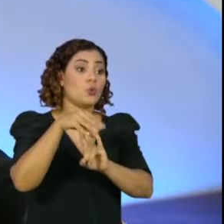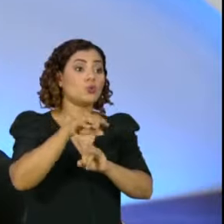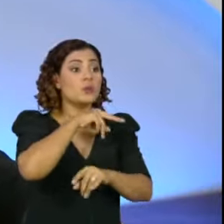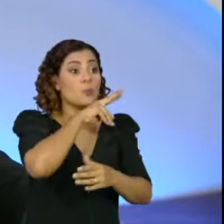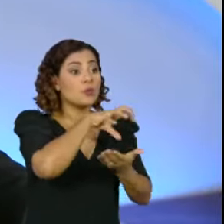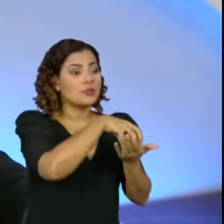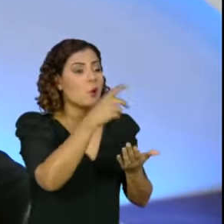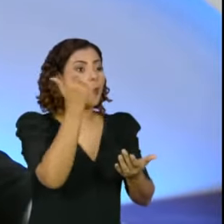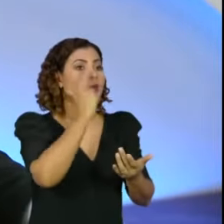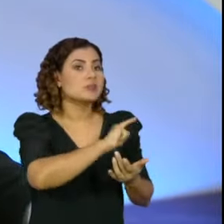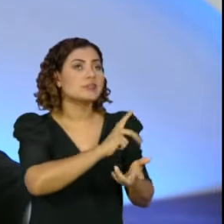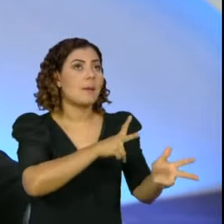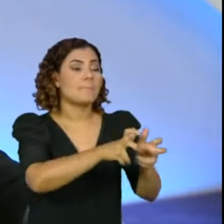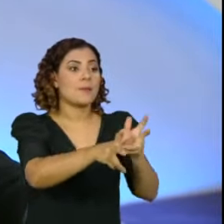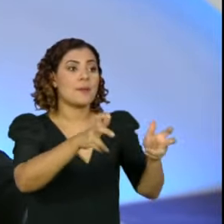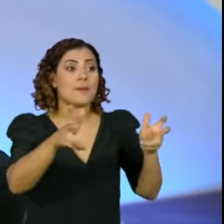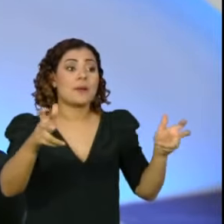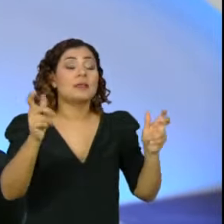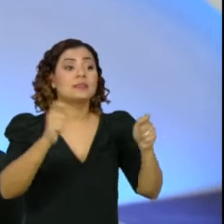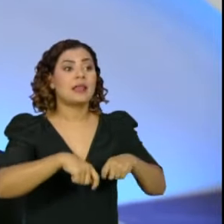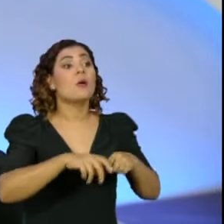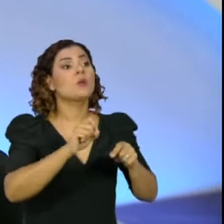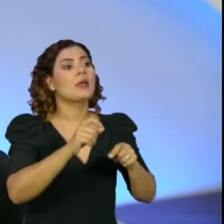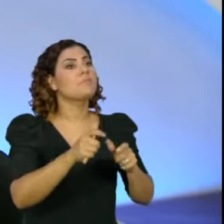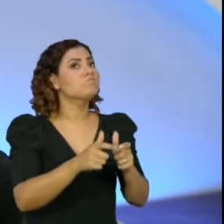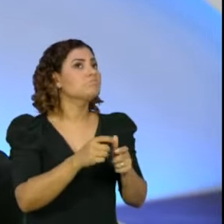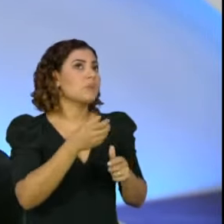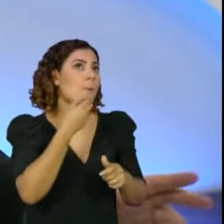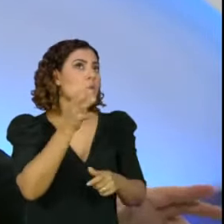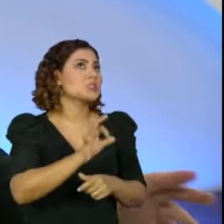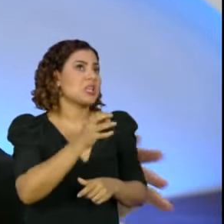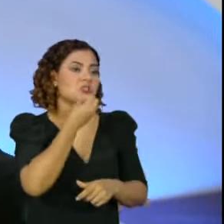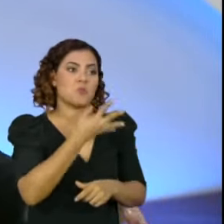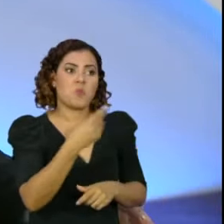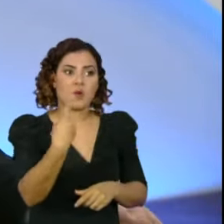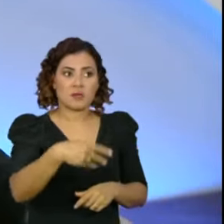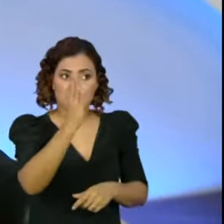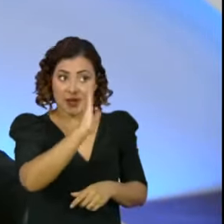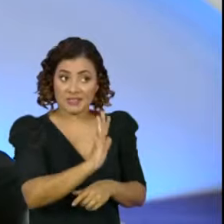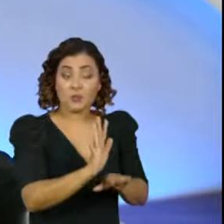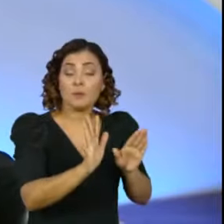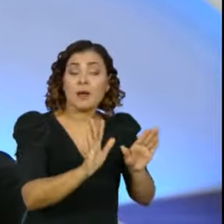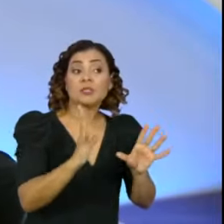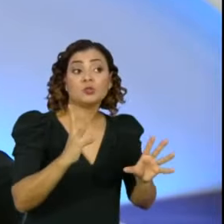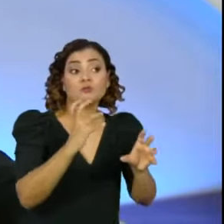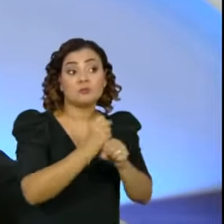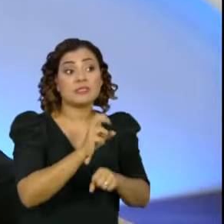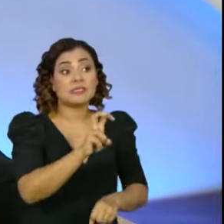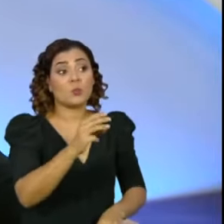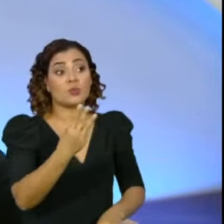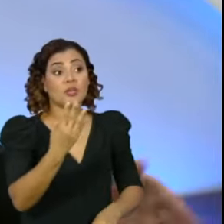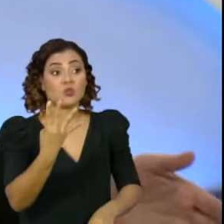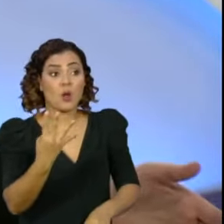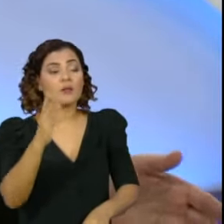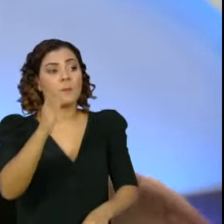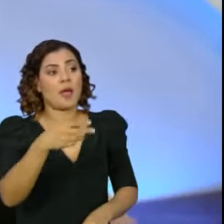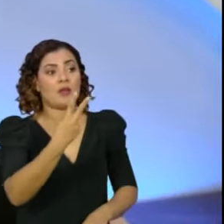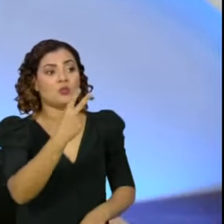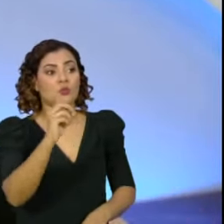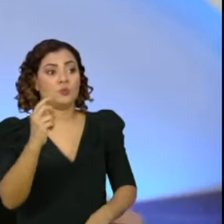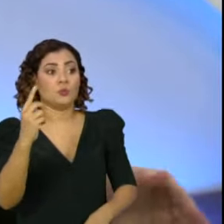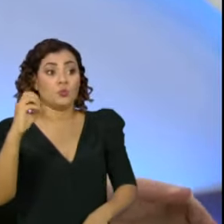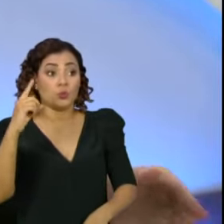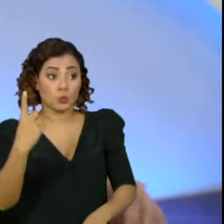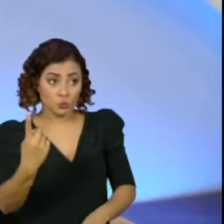do Butantan, a possibilidade da imunização de boa parte da população brasileira. O que, somado ao projeto de lei 534 de 2001, que eu espero